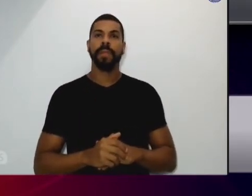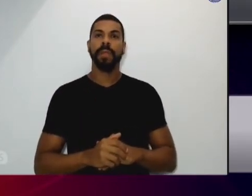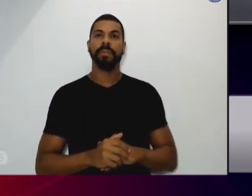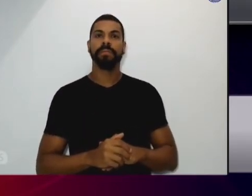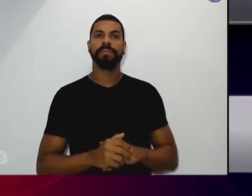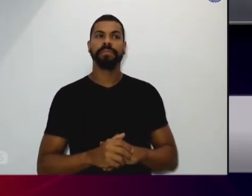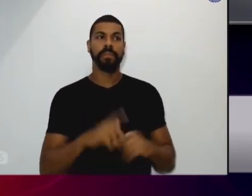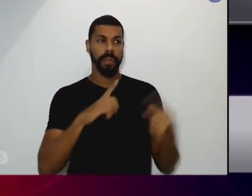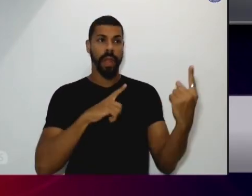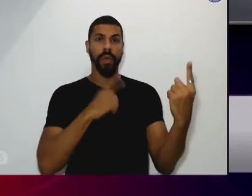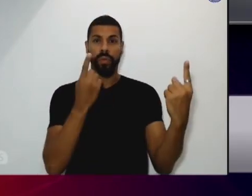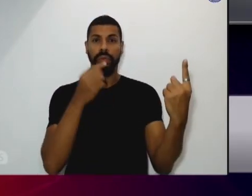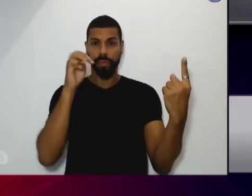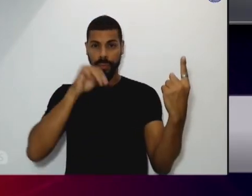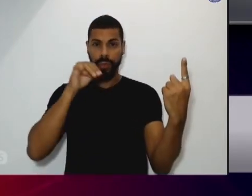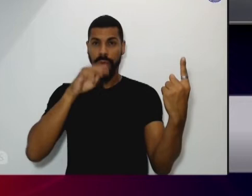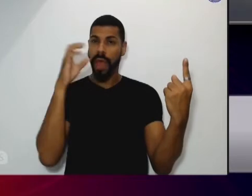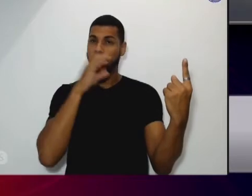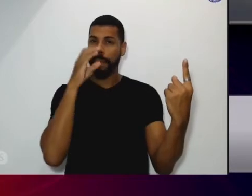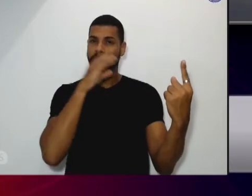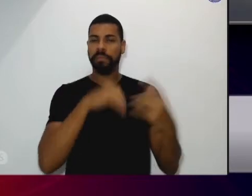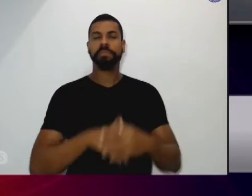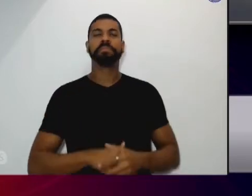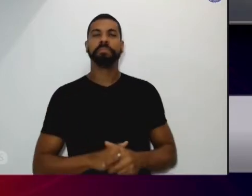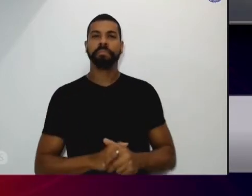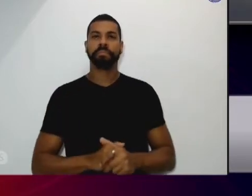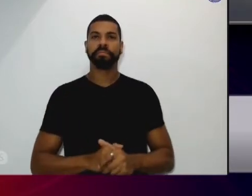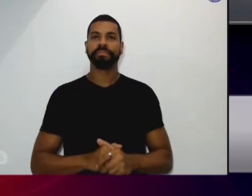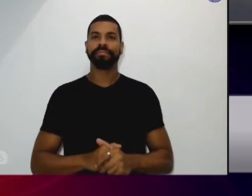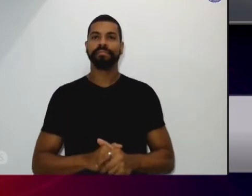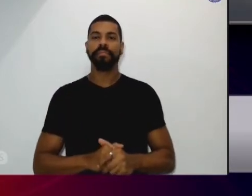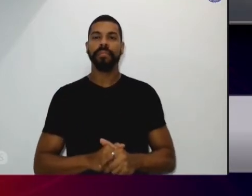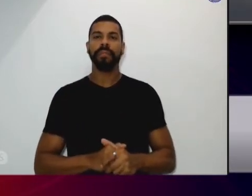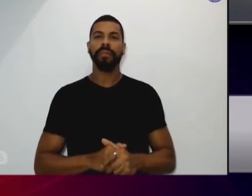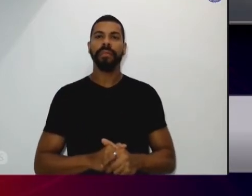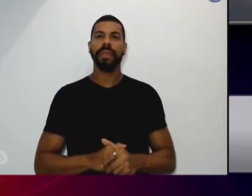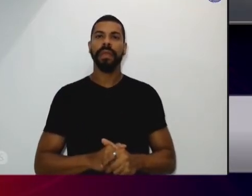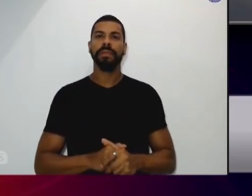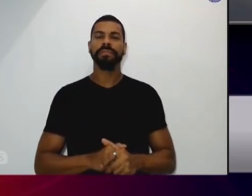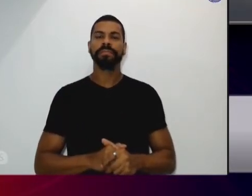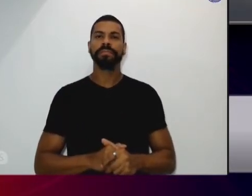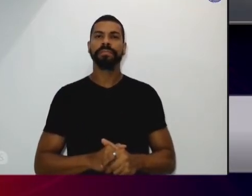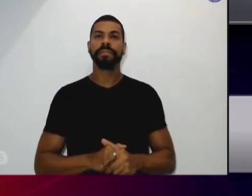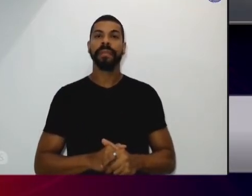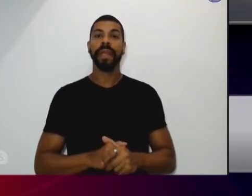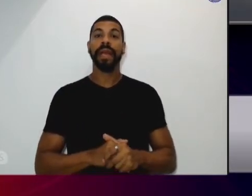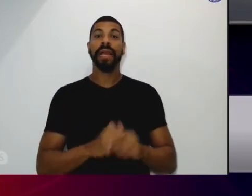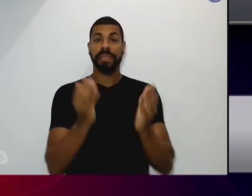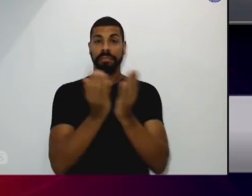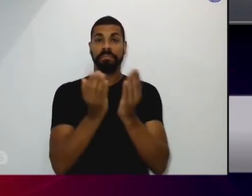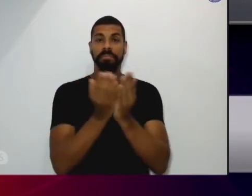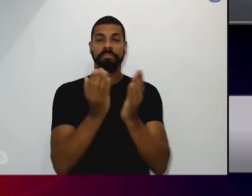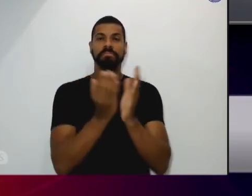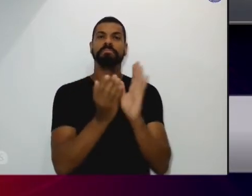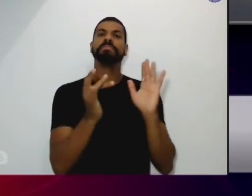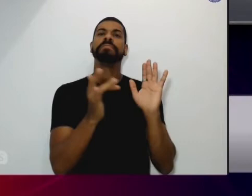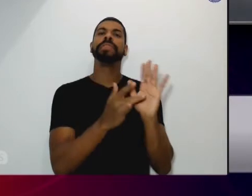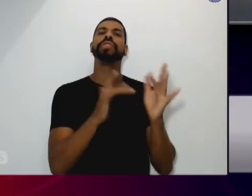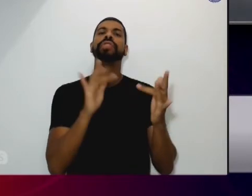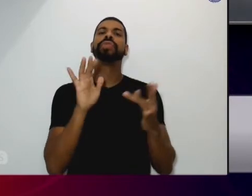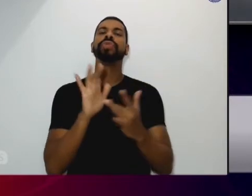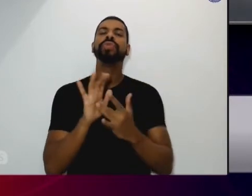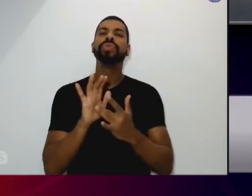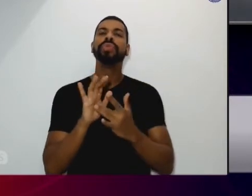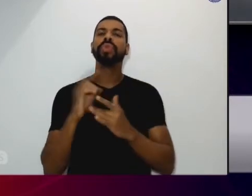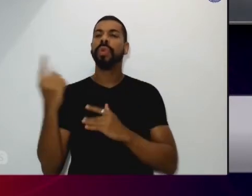é tão sério essa questão que eu estou trazendo para vocês que Jesus na parábola do bom samaritano passou pelo cara